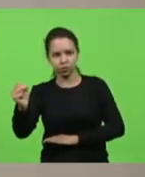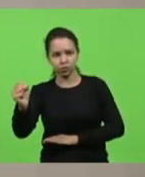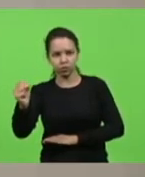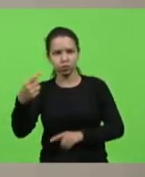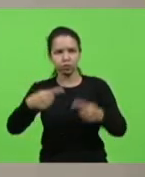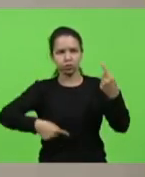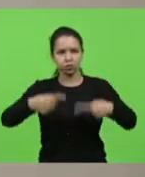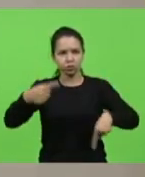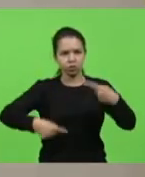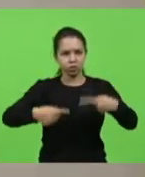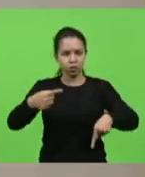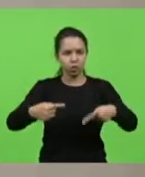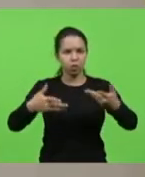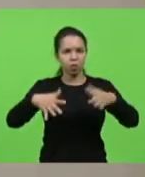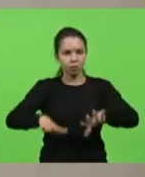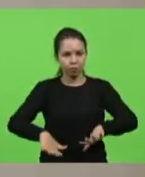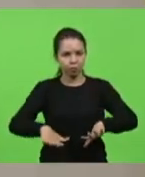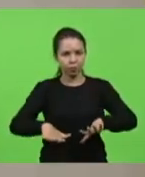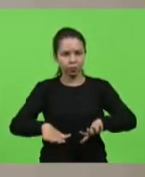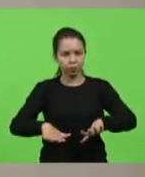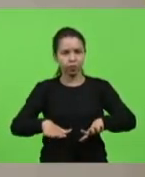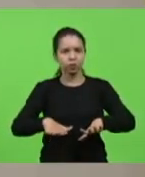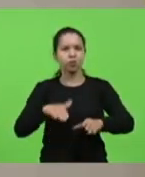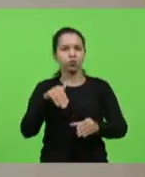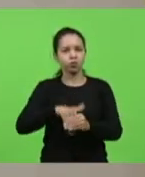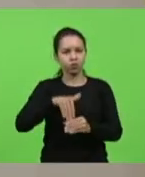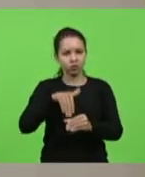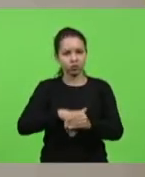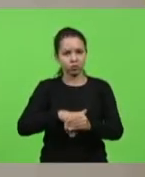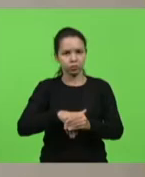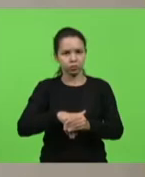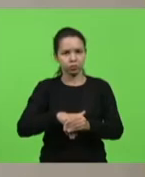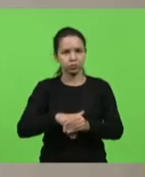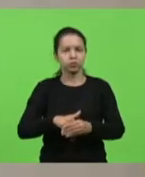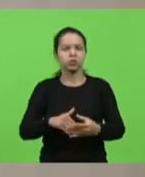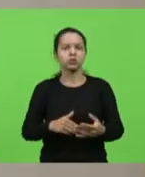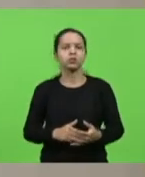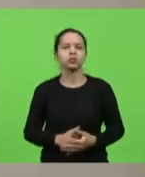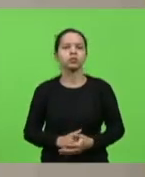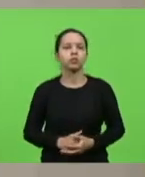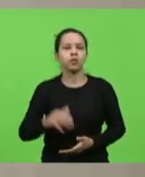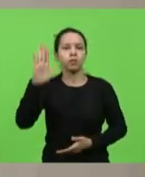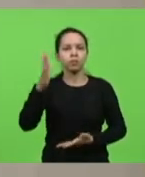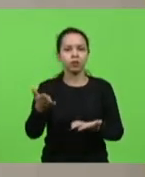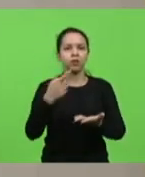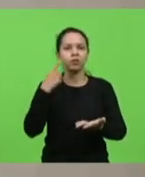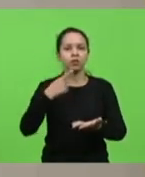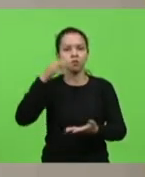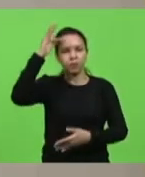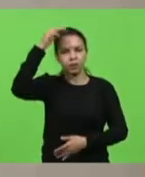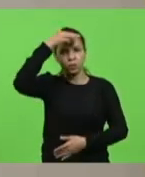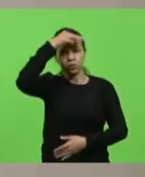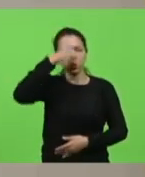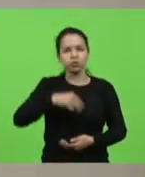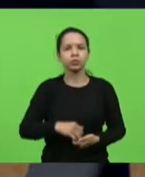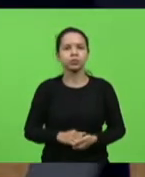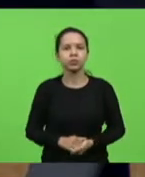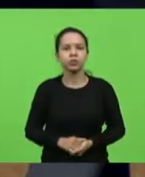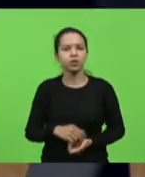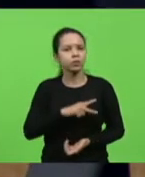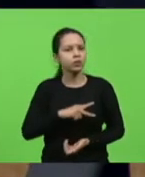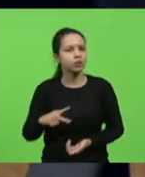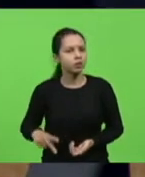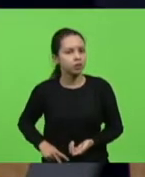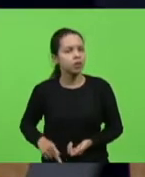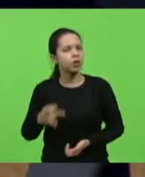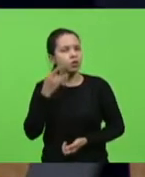quem queira discutir, em votação, deputados que aprovam, permaneçam como se encontra. Pela ordem, presidente. Pela ordem, deputado Fabiano Dalluz. Senhor presidente, Mauro de Nadal, a